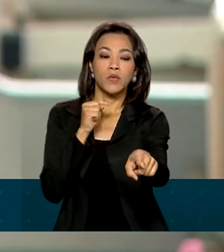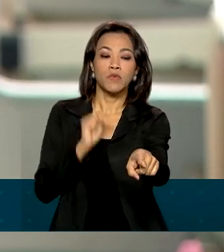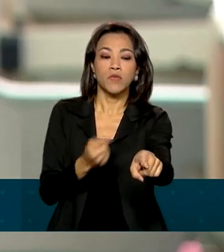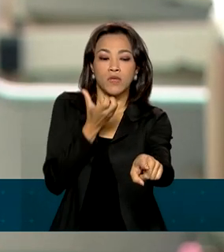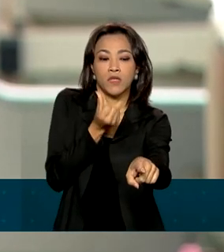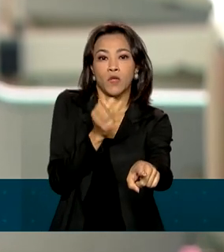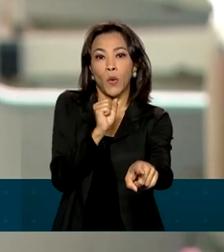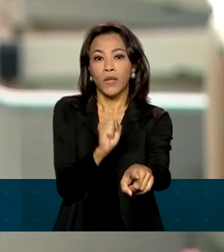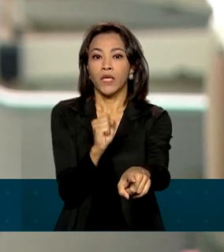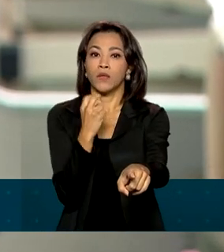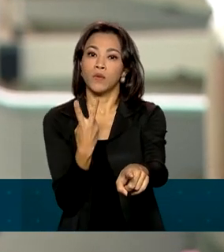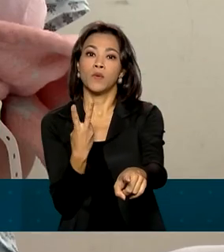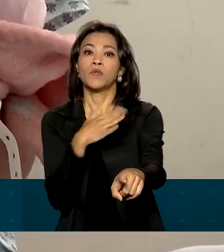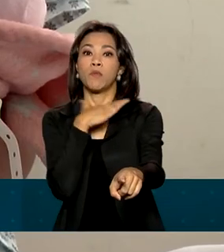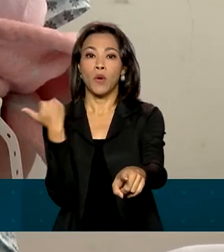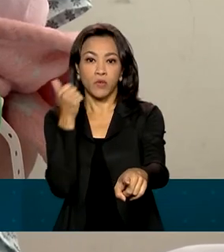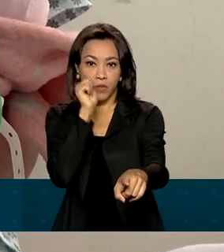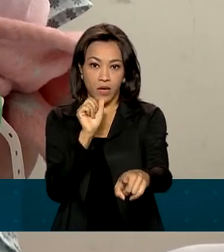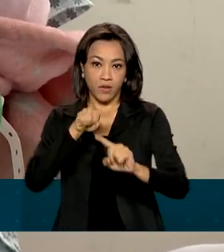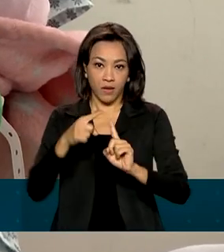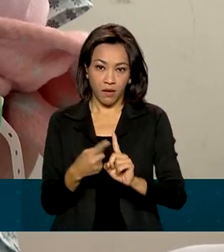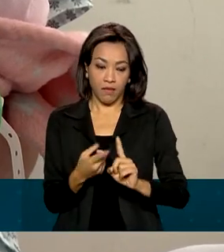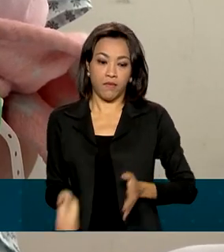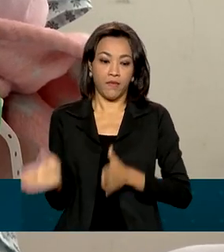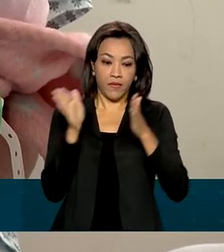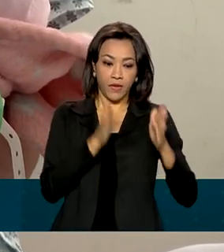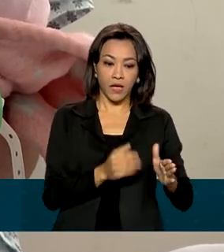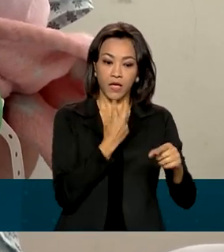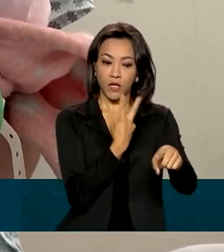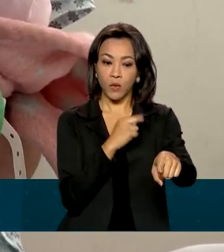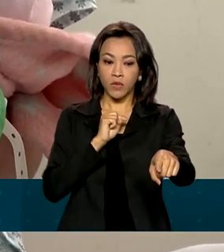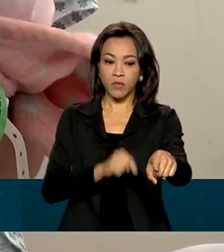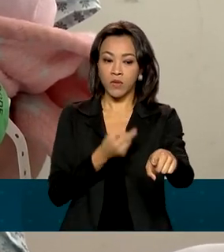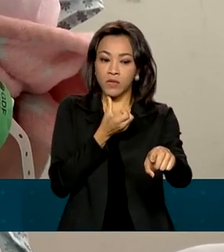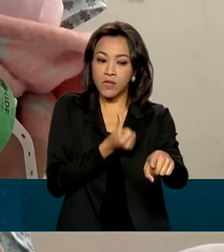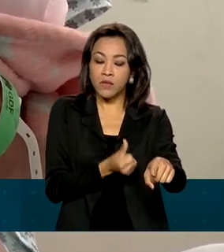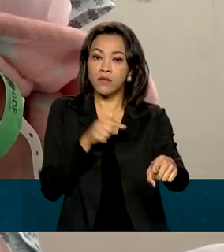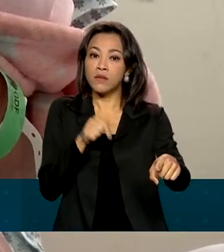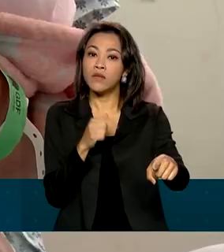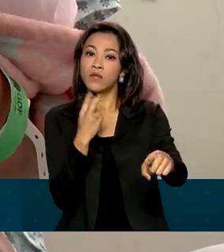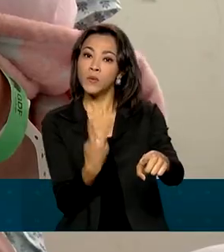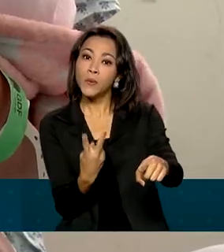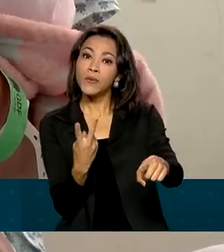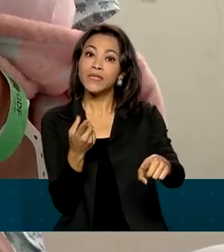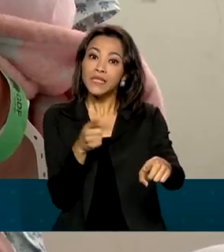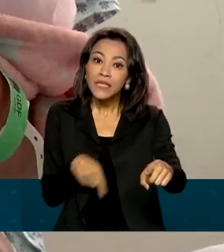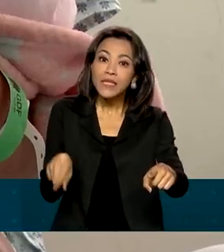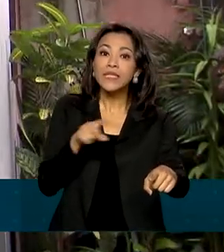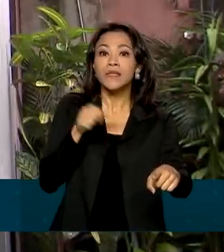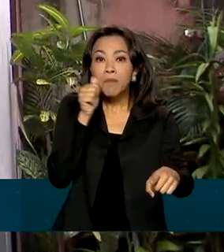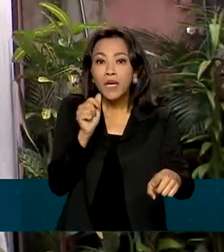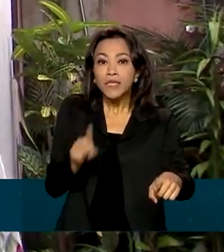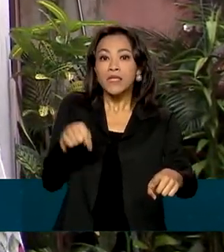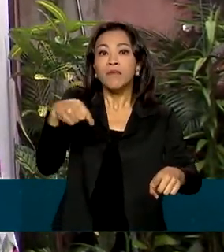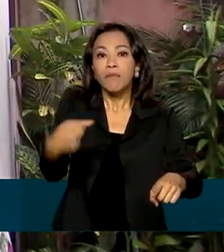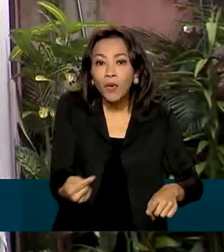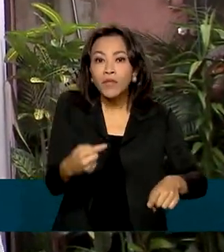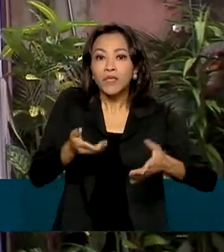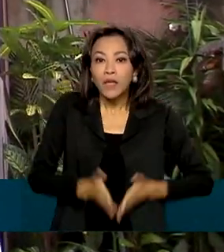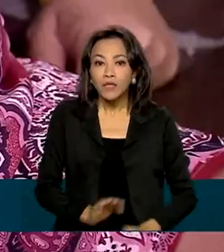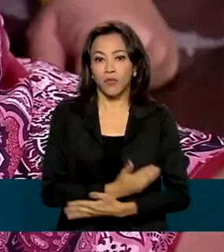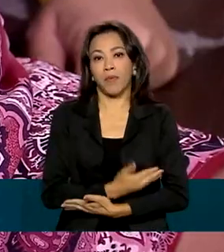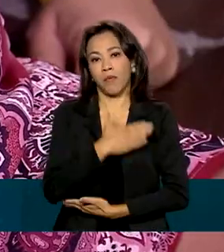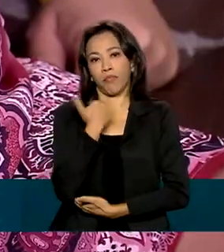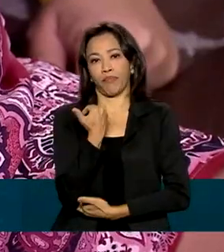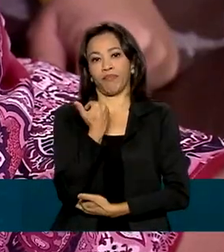mortes de gestantes e 2.672 mortes de mães após o parto. Os dados